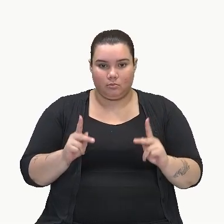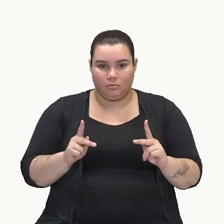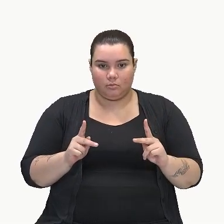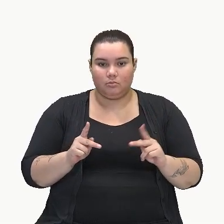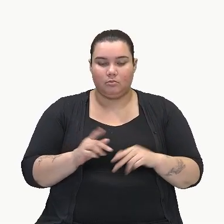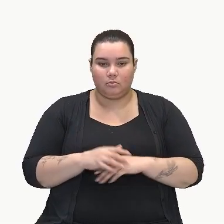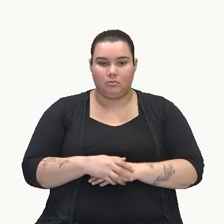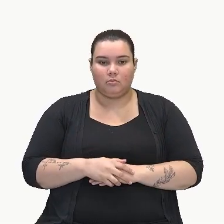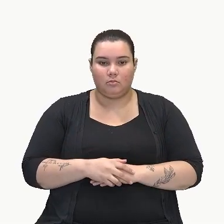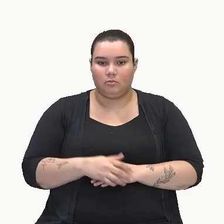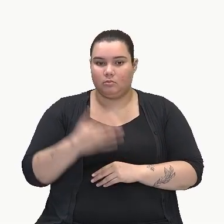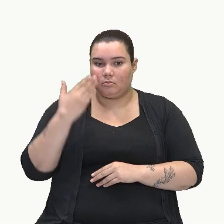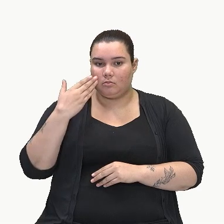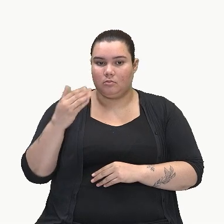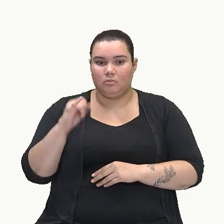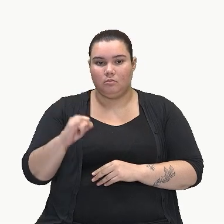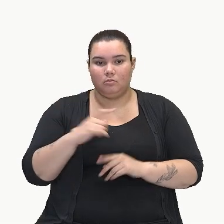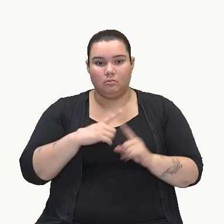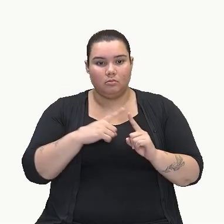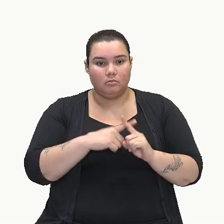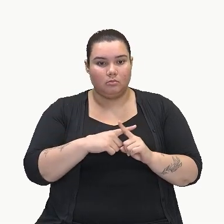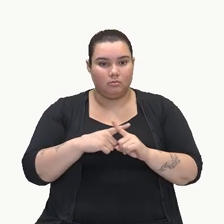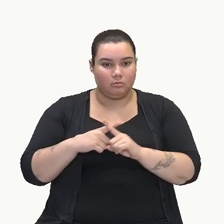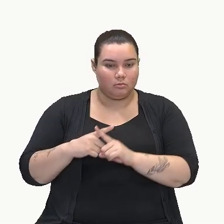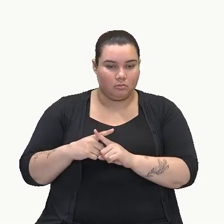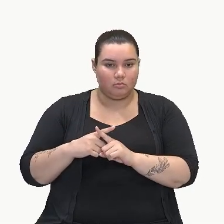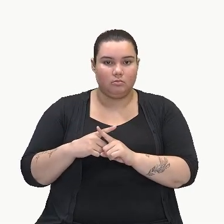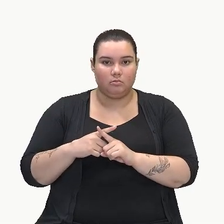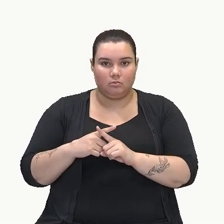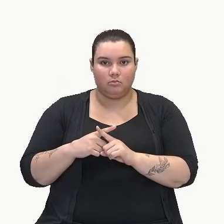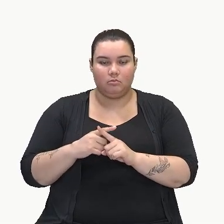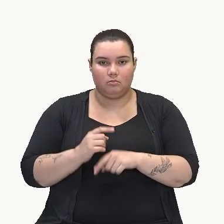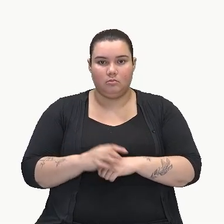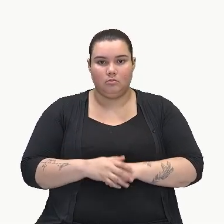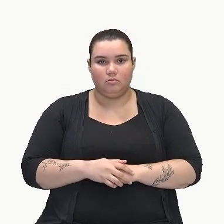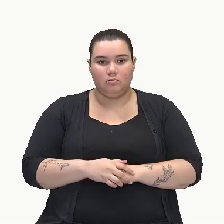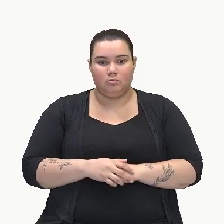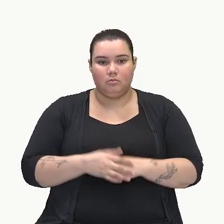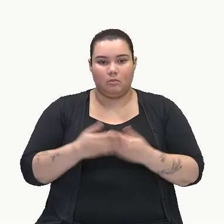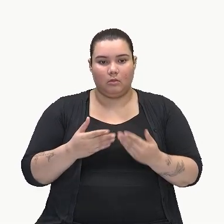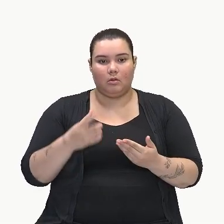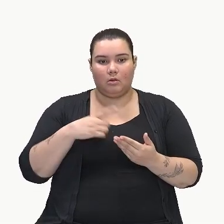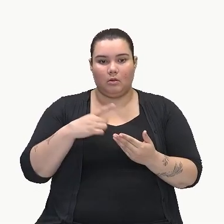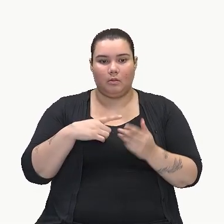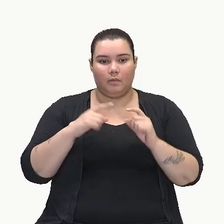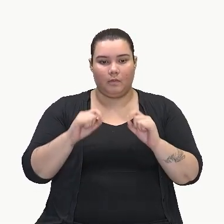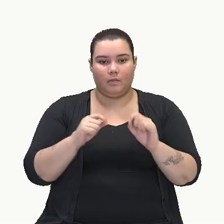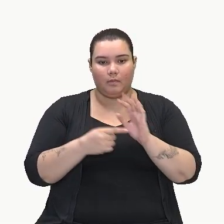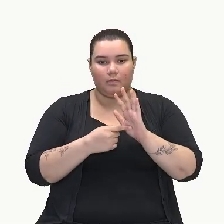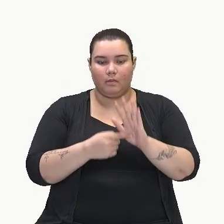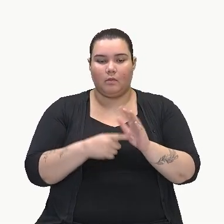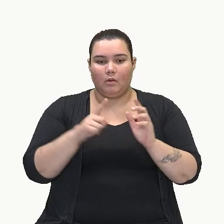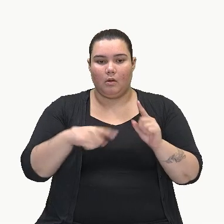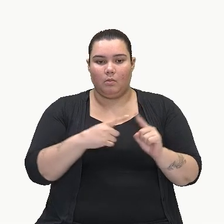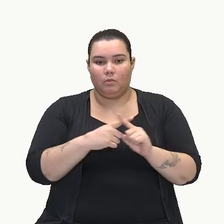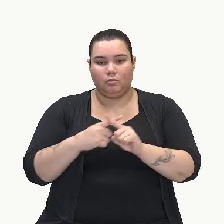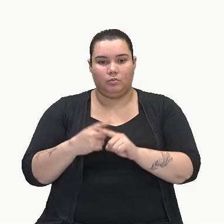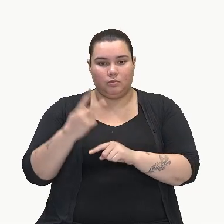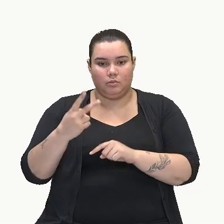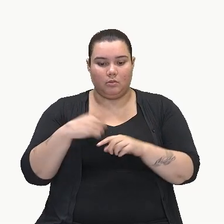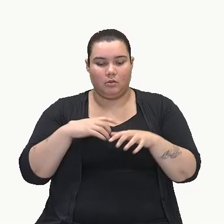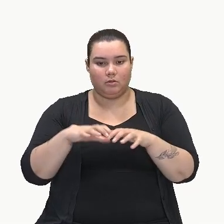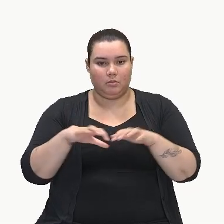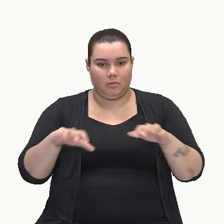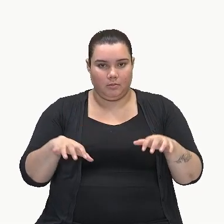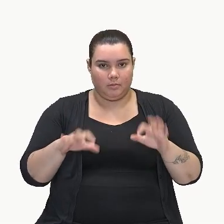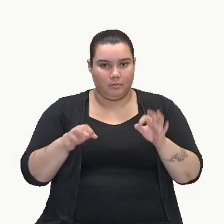aqui, se a gente for multiplicar, tá? E aí a gente tá fazendo o quê? Aqui as duas multiplicações só separadas,